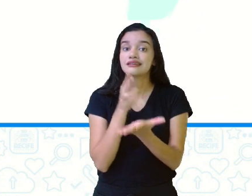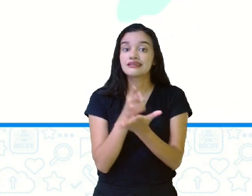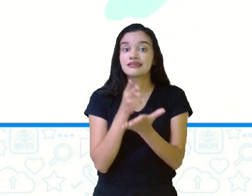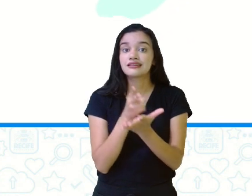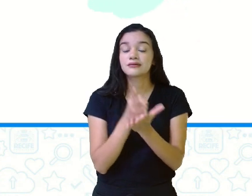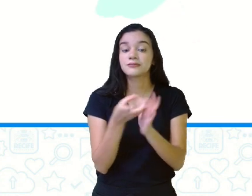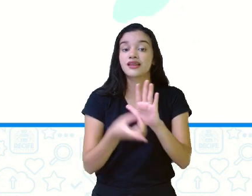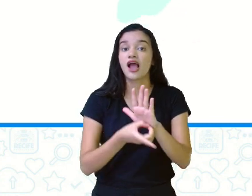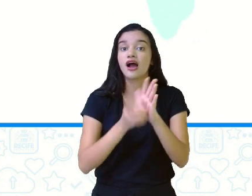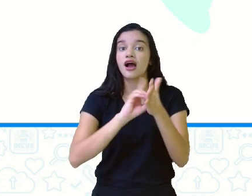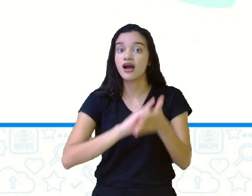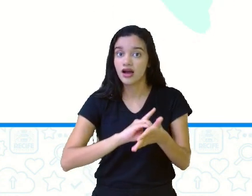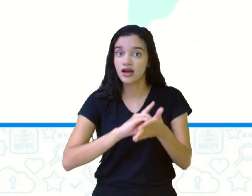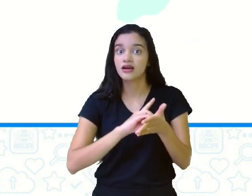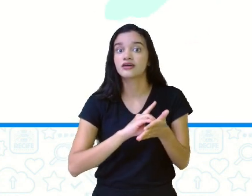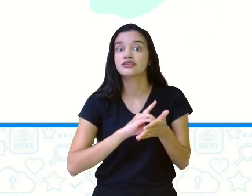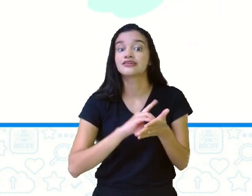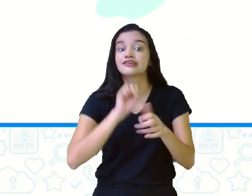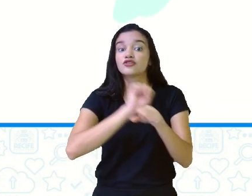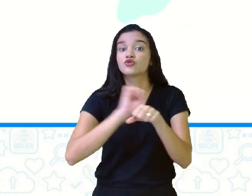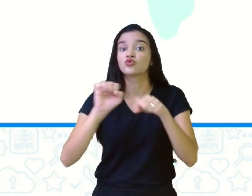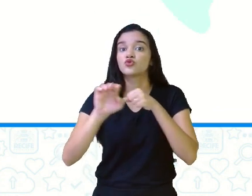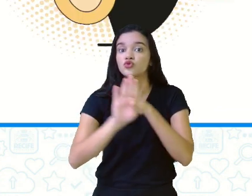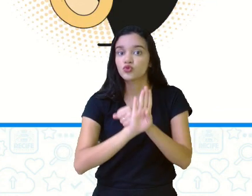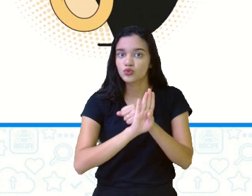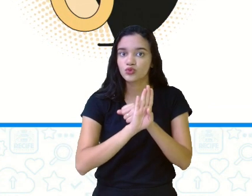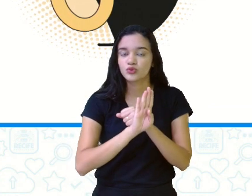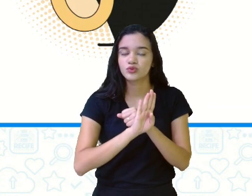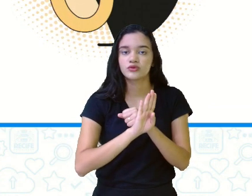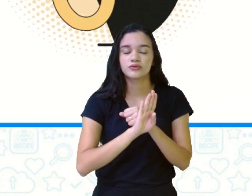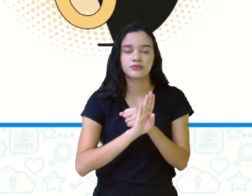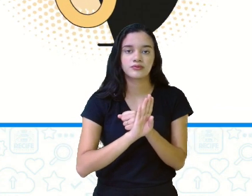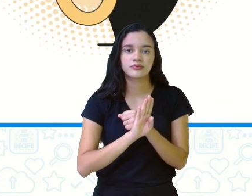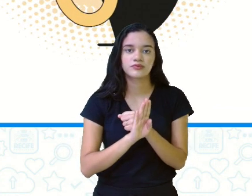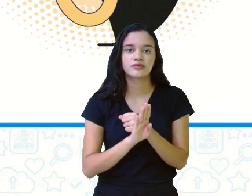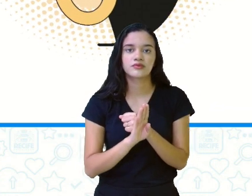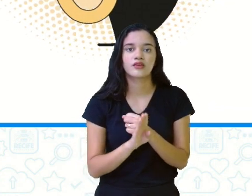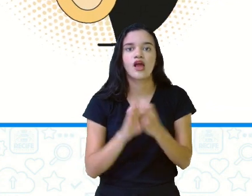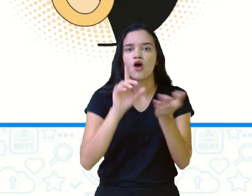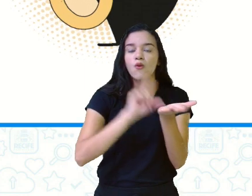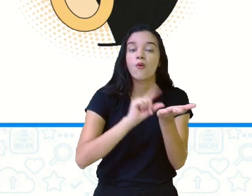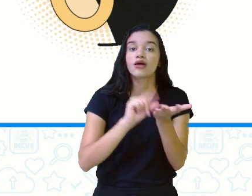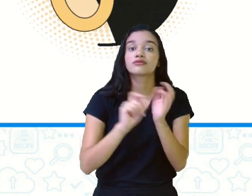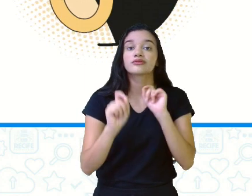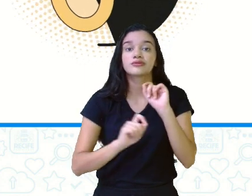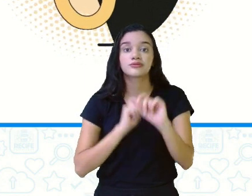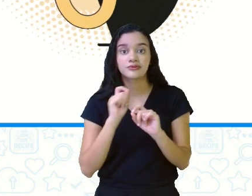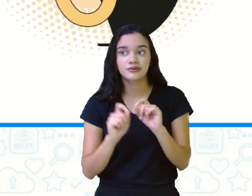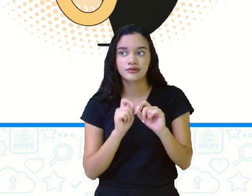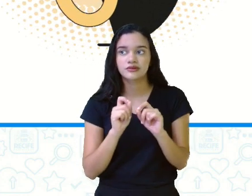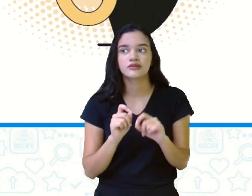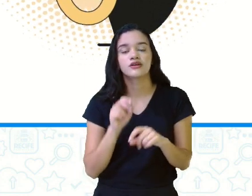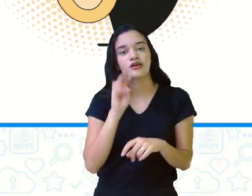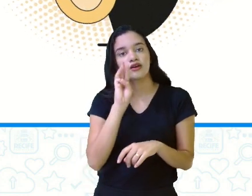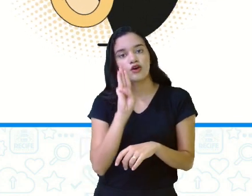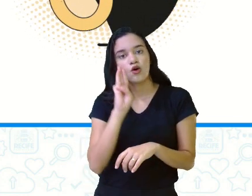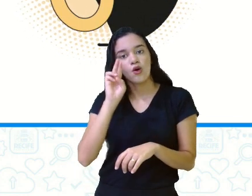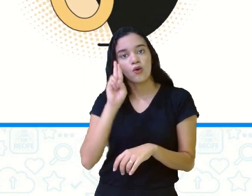antecedendo o substantivo. Os artigos são uma